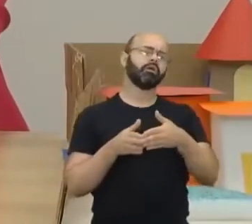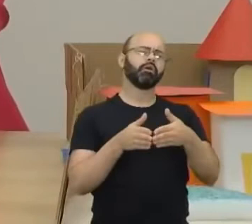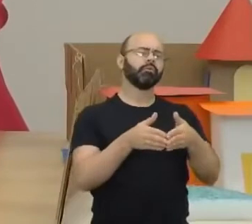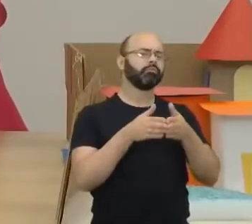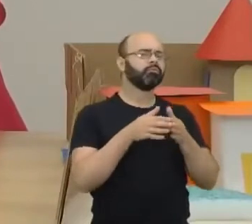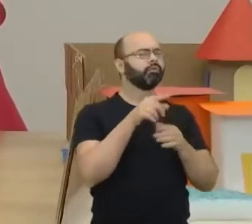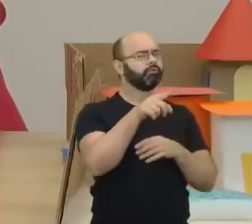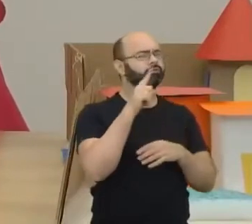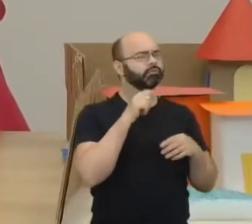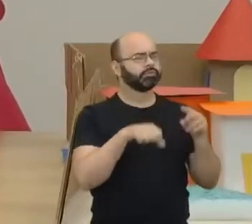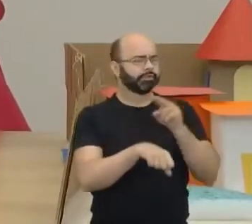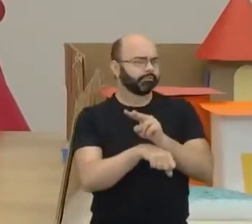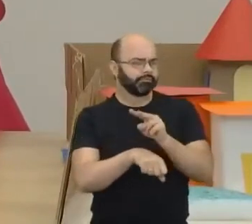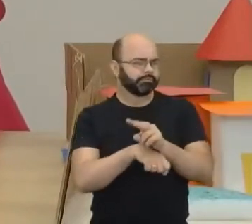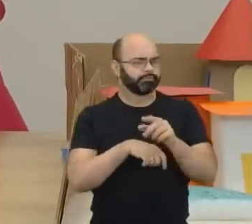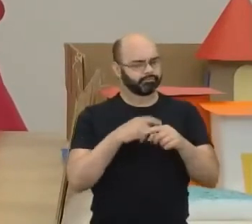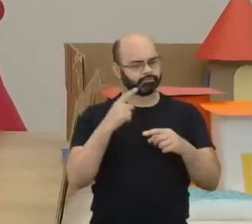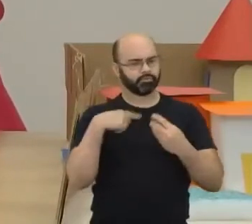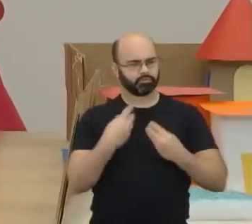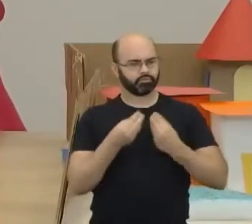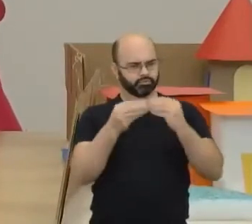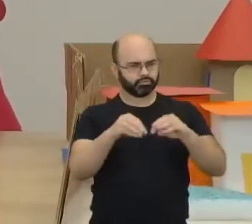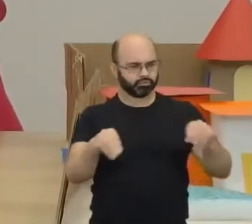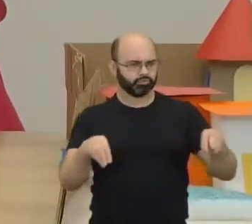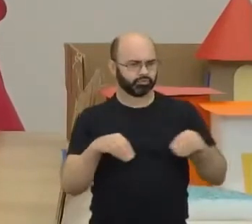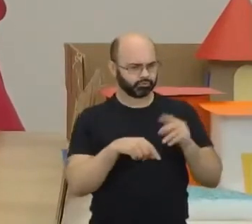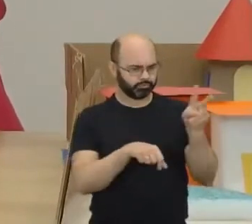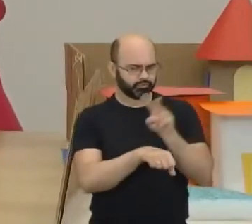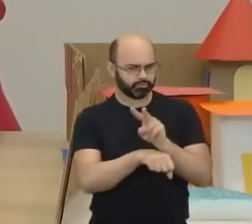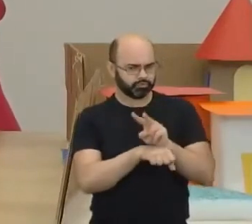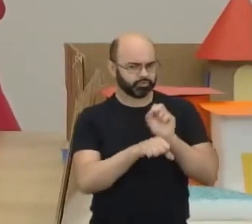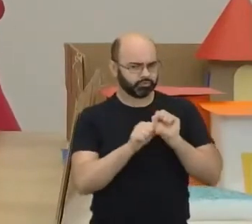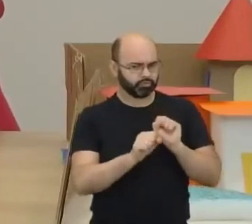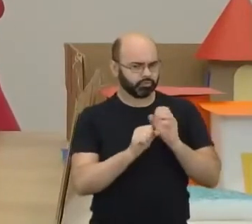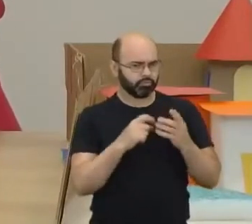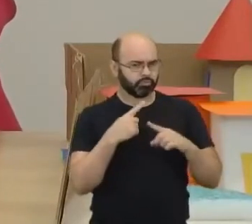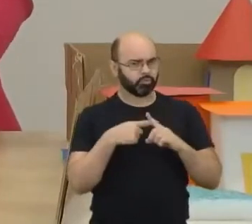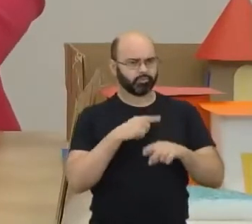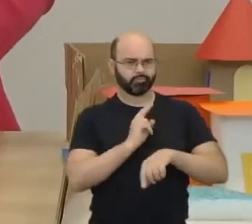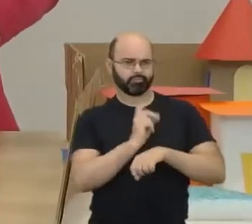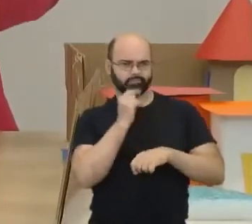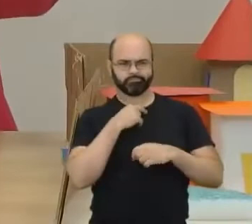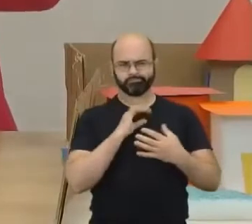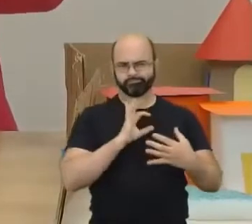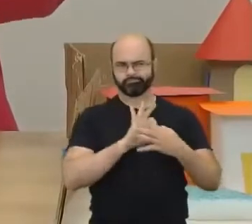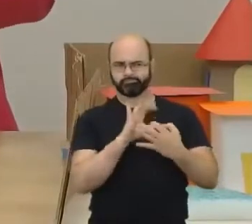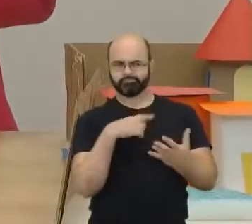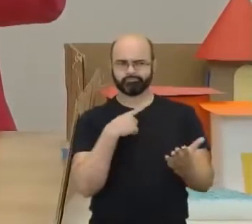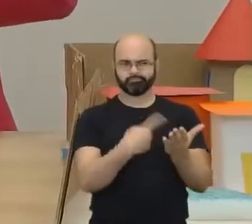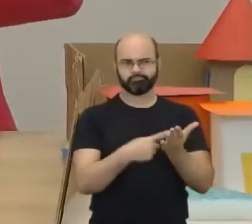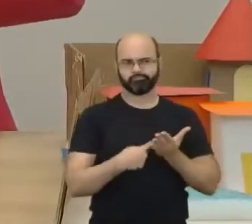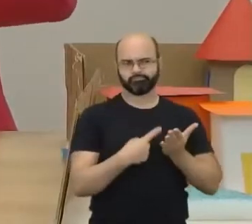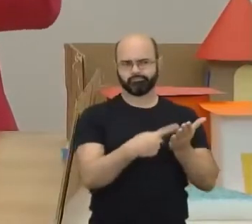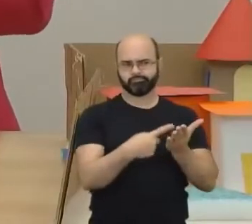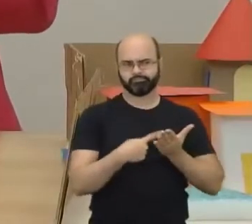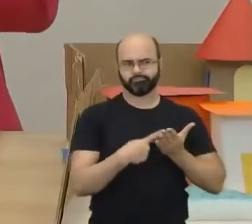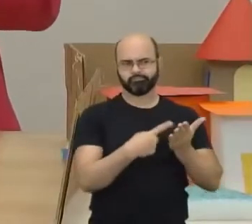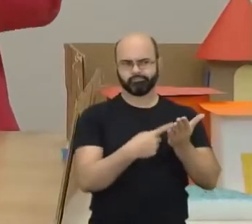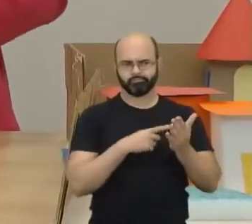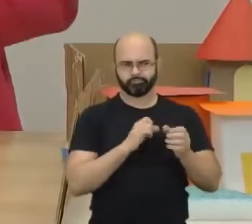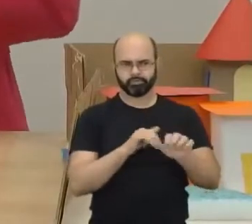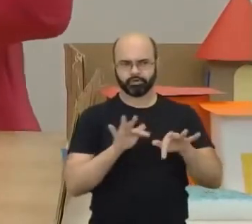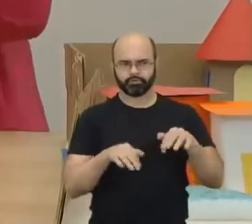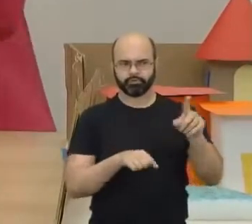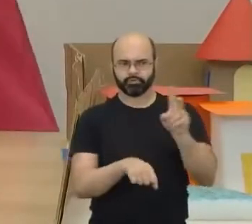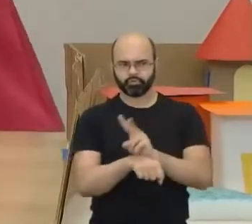minhas terras, né? Eu te dou as minhas terras, você me protege? A gente cria aqui um laço, né? Um laço de vassalagem.